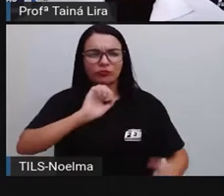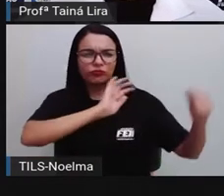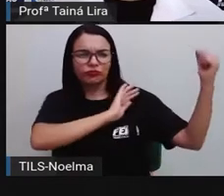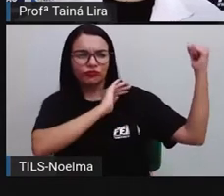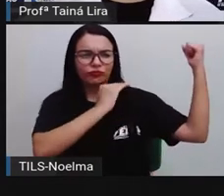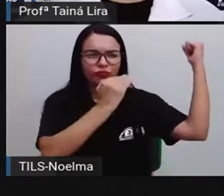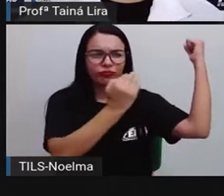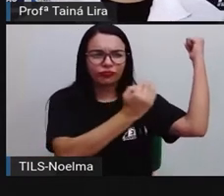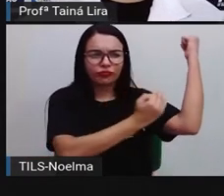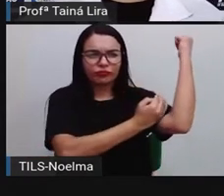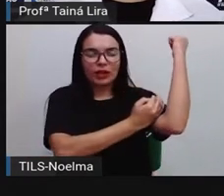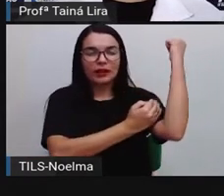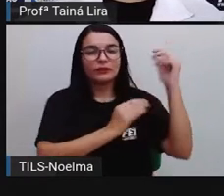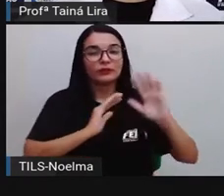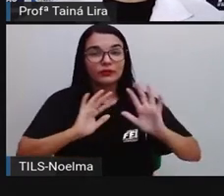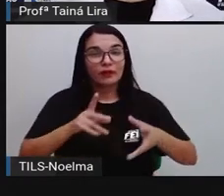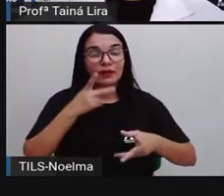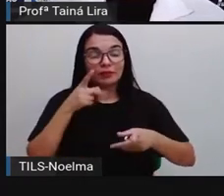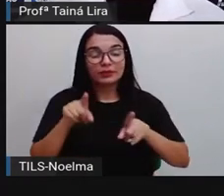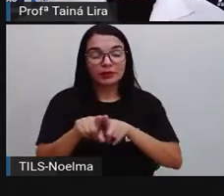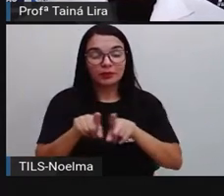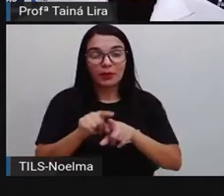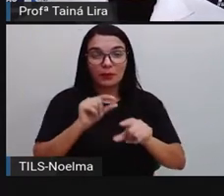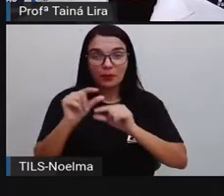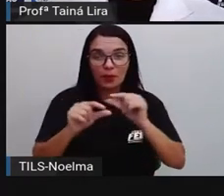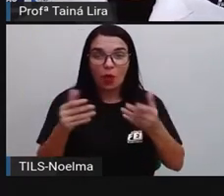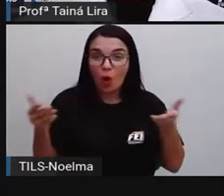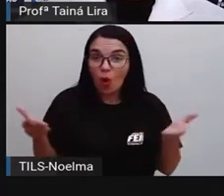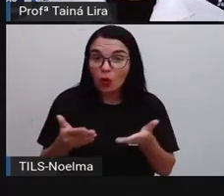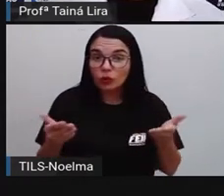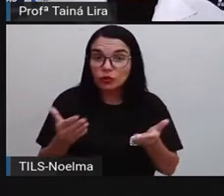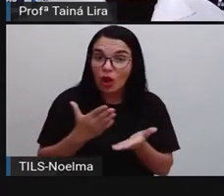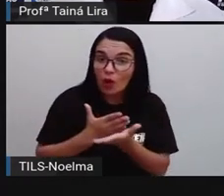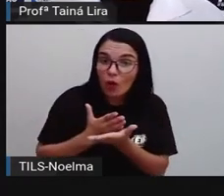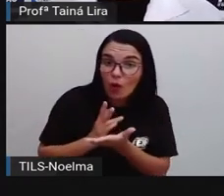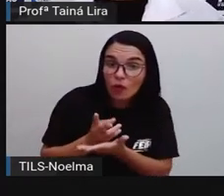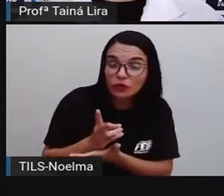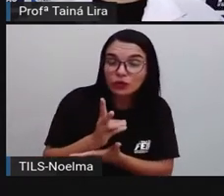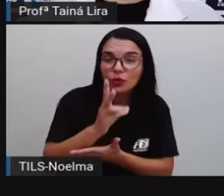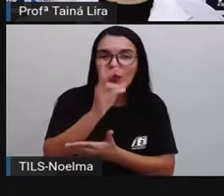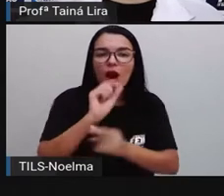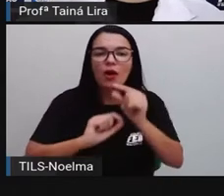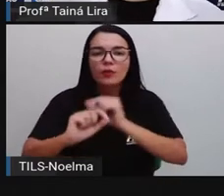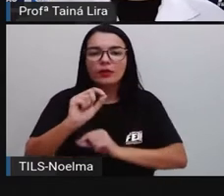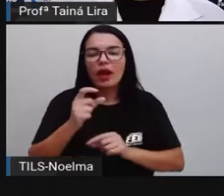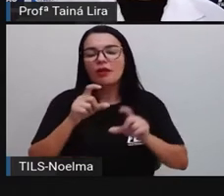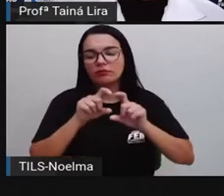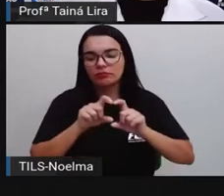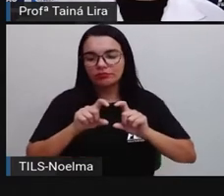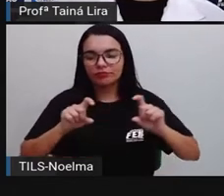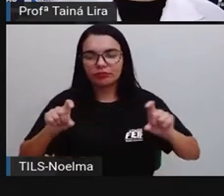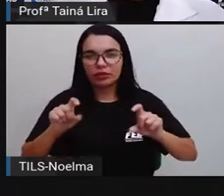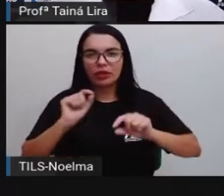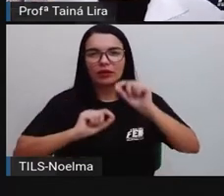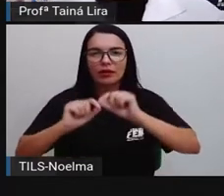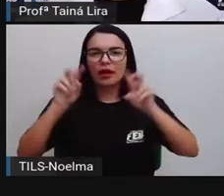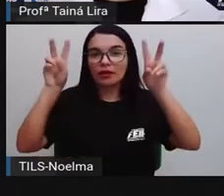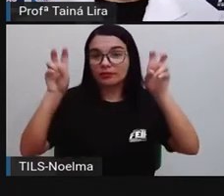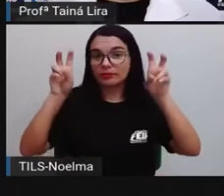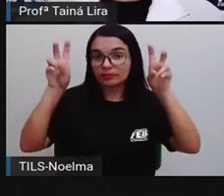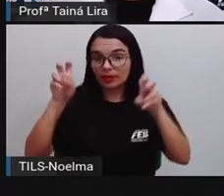Falamos um pouquinho sobre esses super-heróis e hoje nós vamos dar continuidade, falando sobre